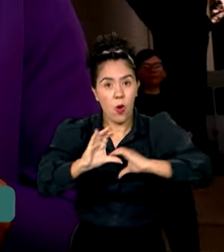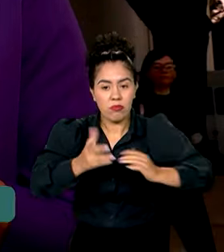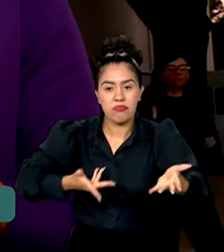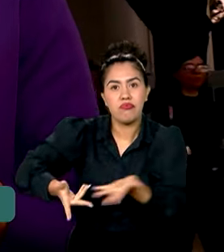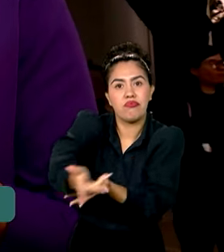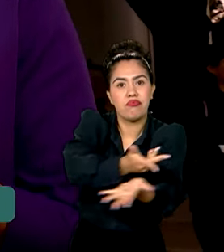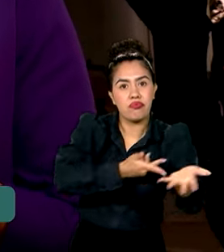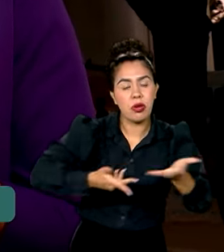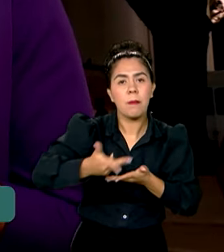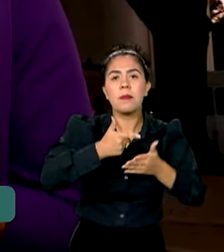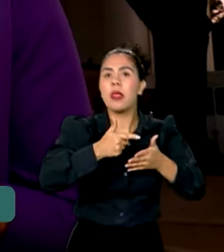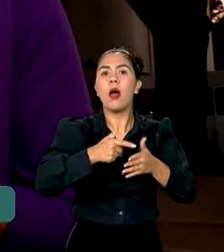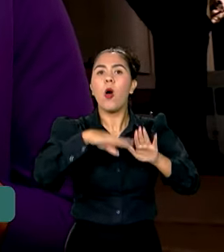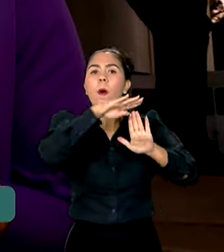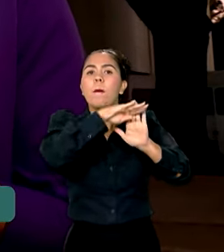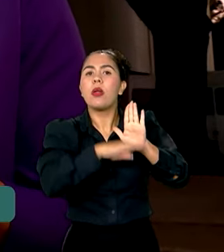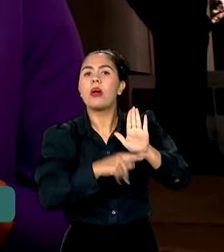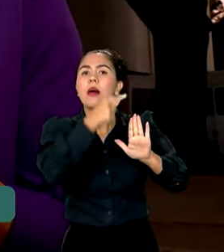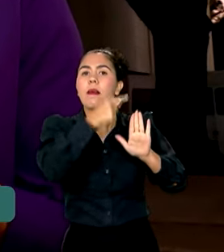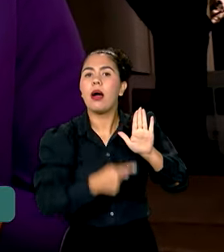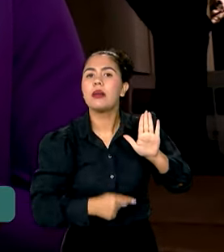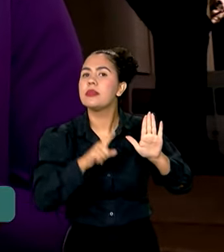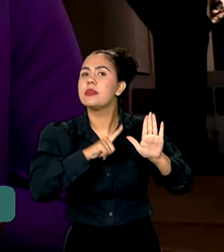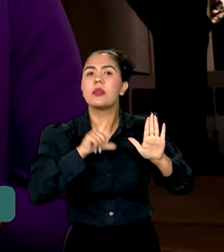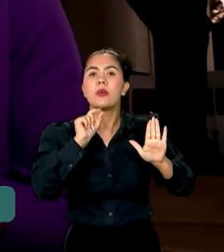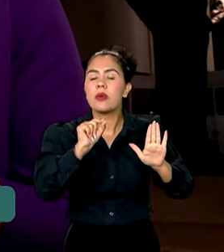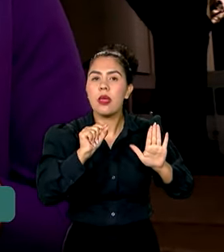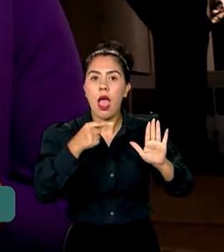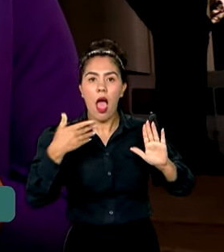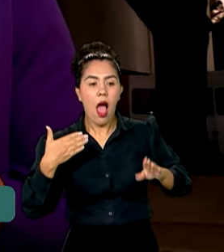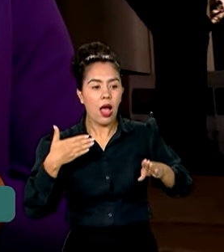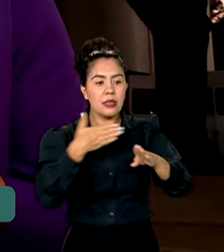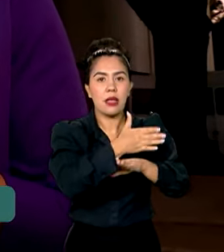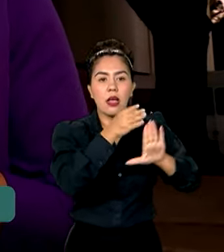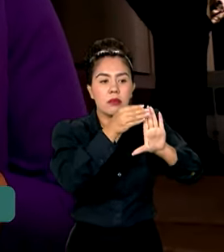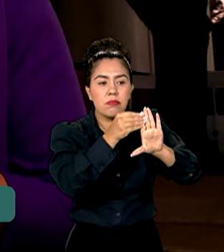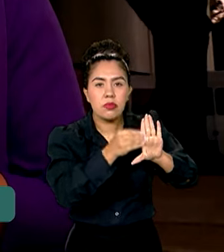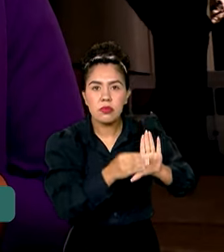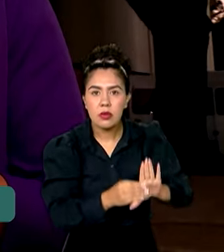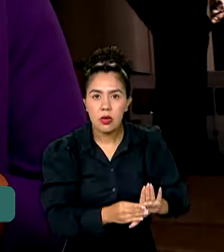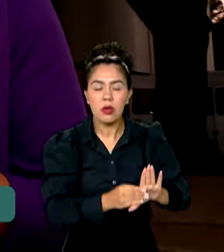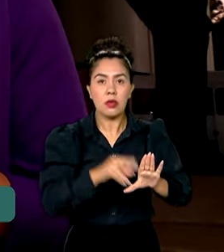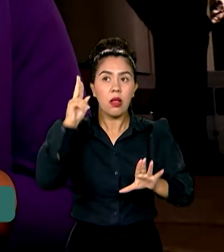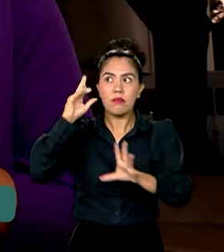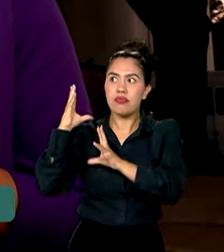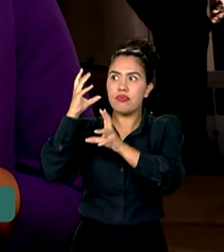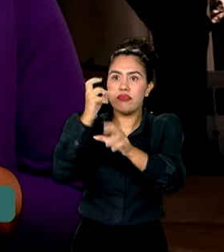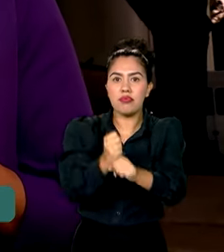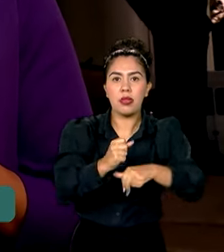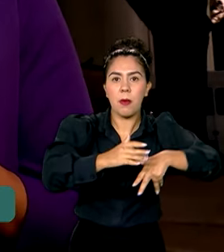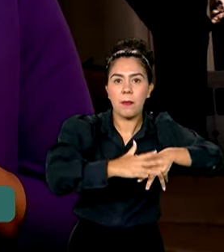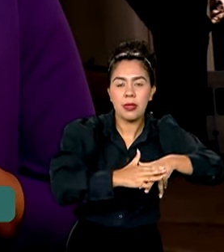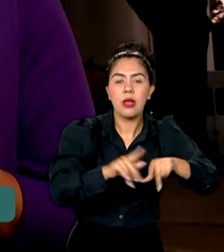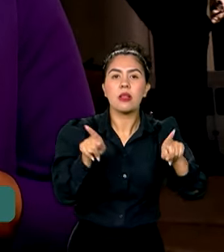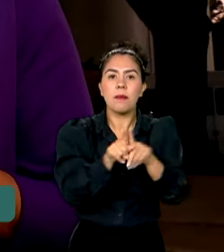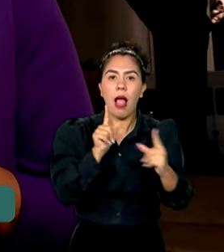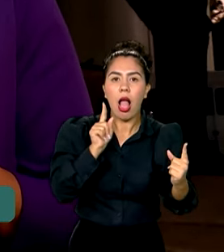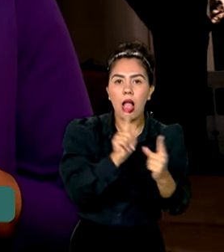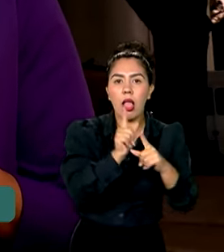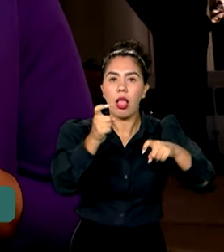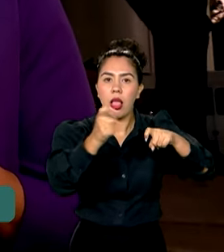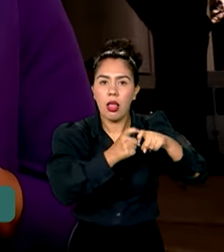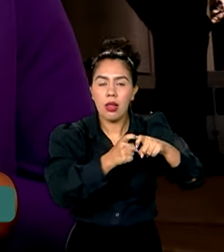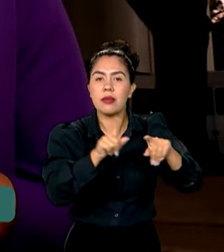O programa prevê, por exemplo, acesso ao prontuário eletrônico do paciente durante a consulta e a expansão da